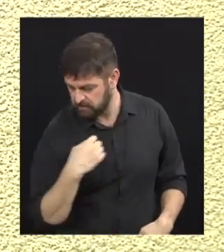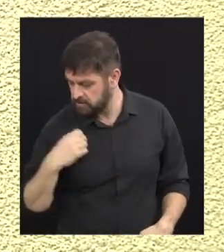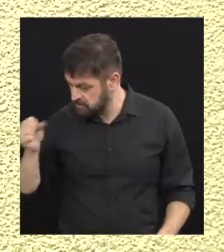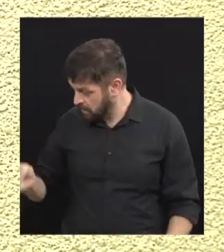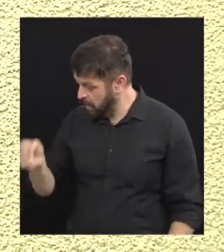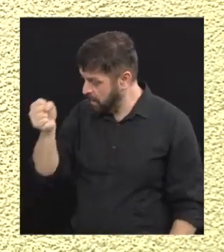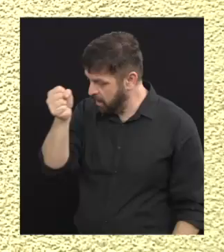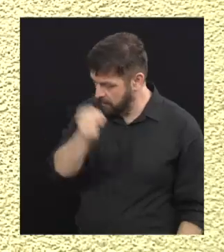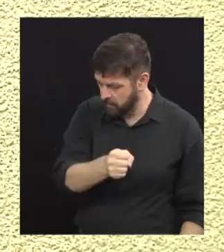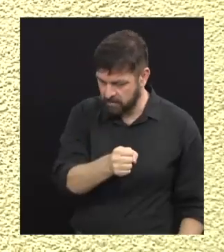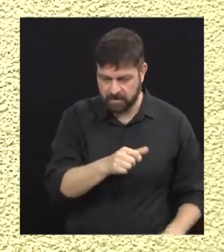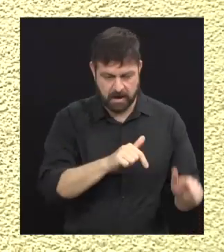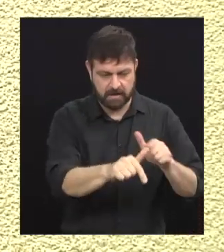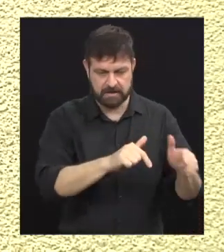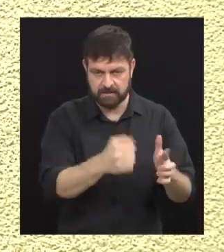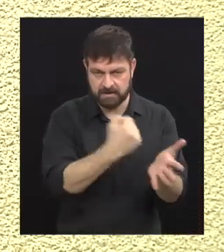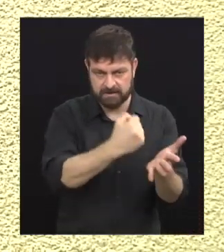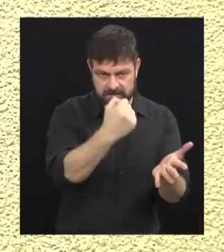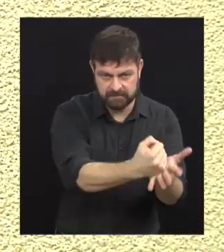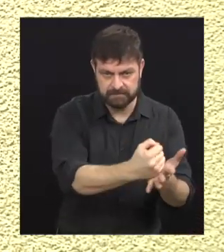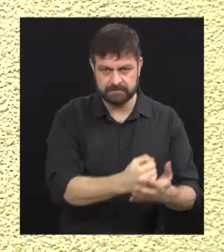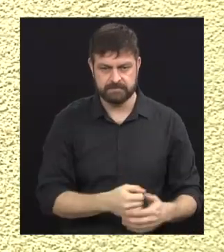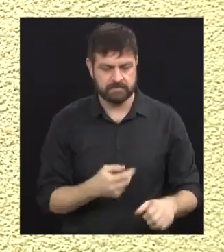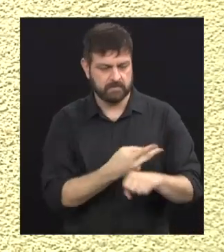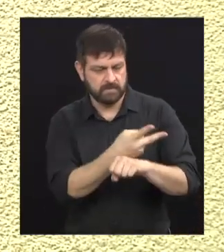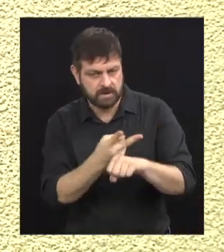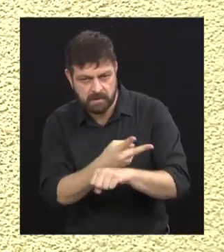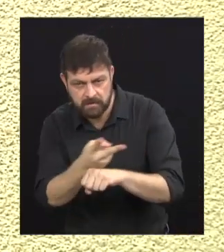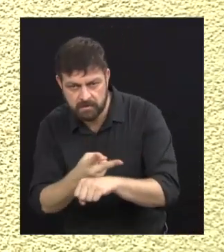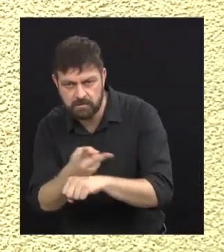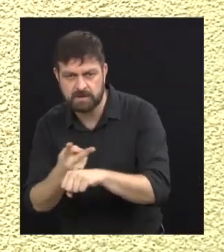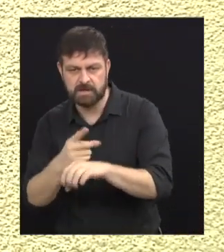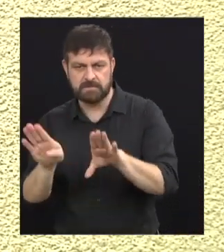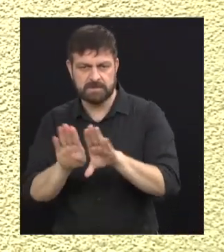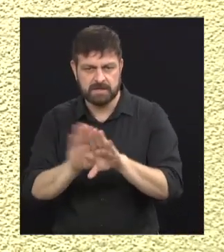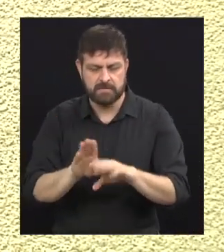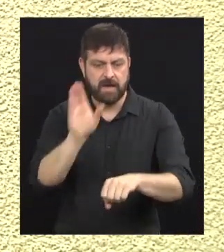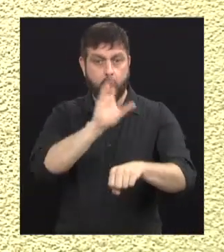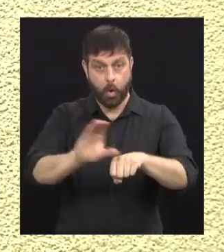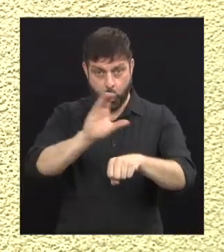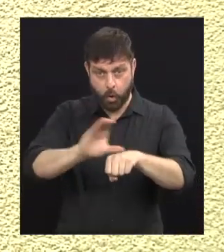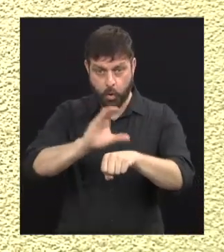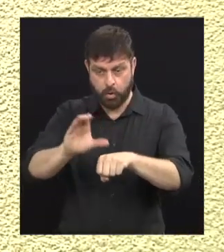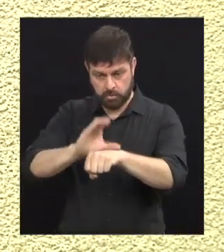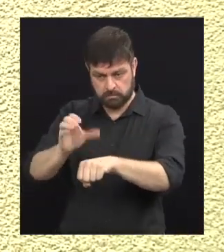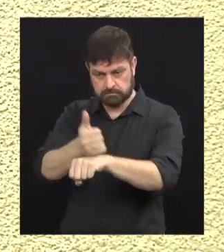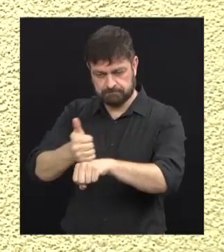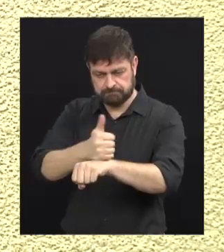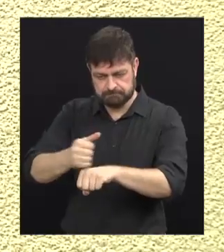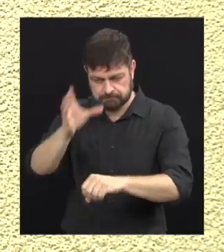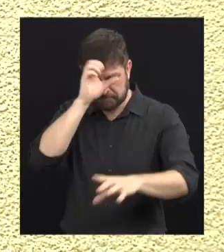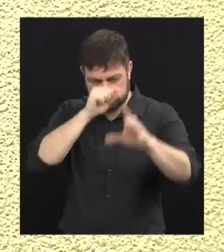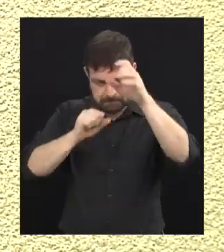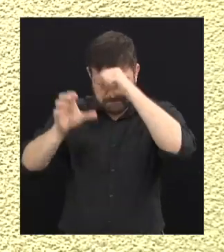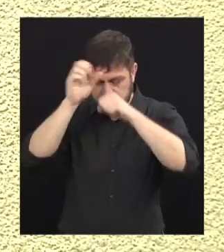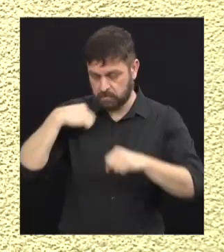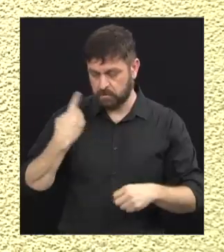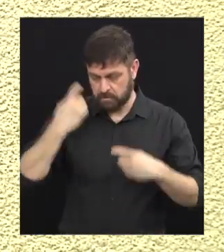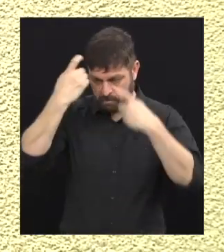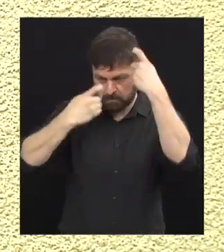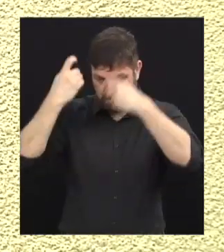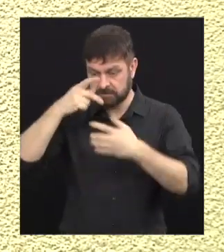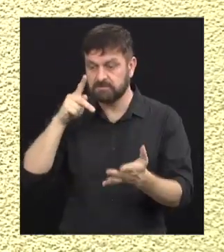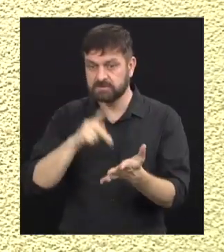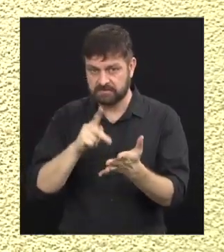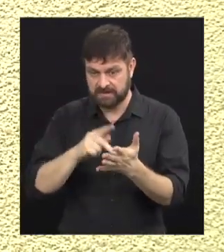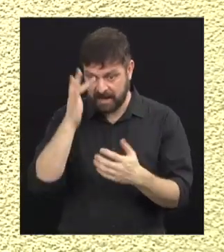também para o mercado de trabalho. Procuramos encaminhados para fazer curso profissionalizante. A nossa preocupação realmente com